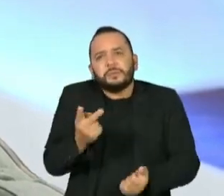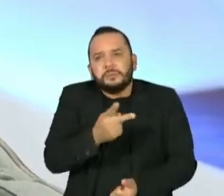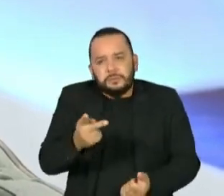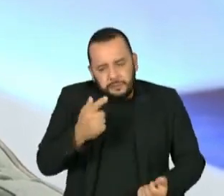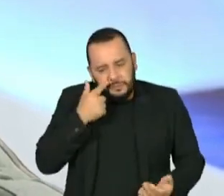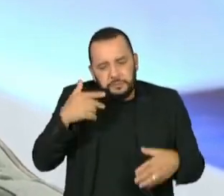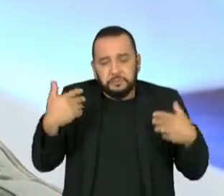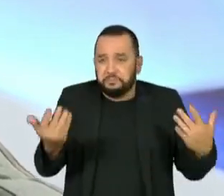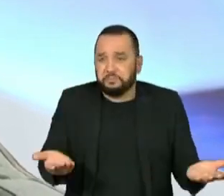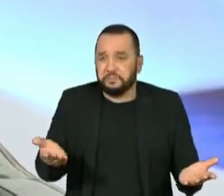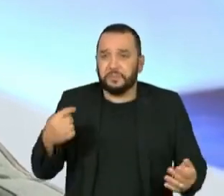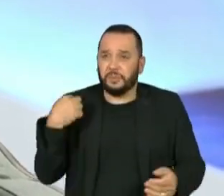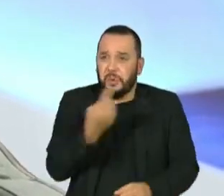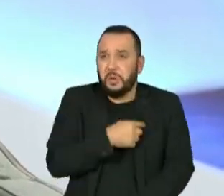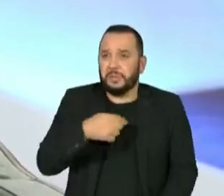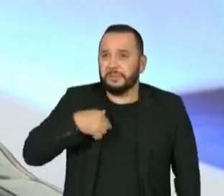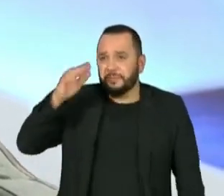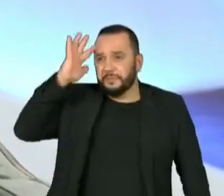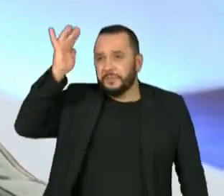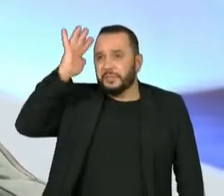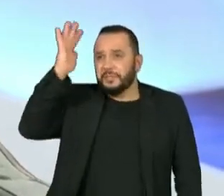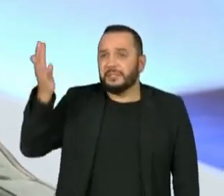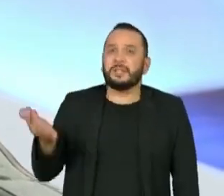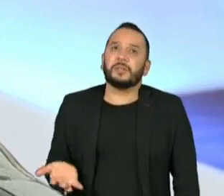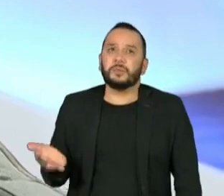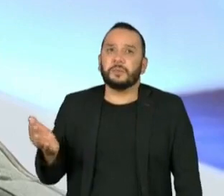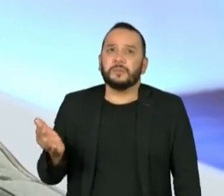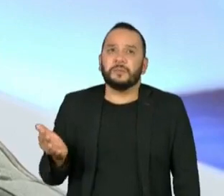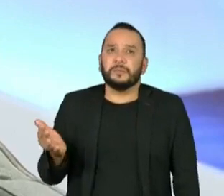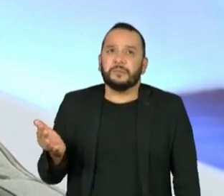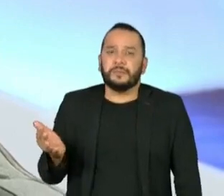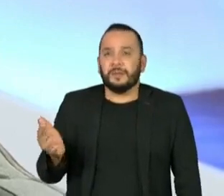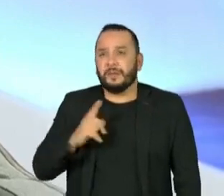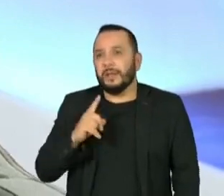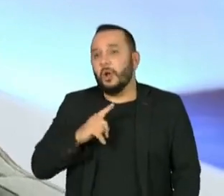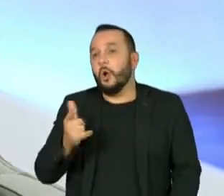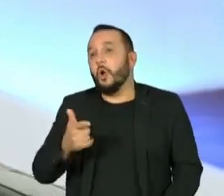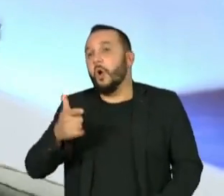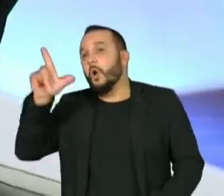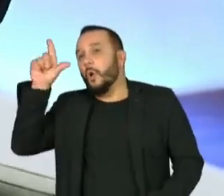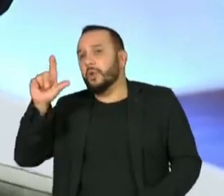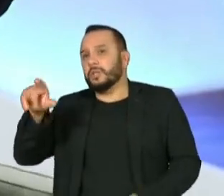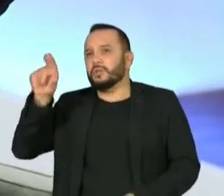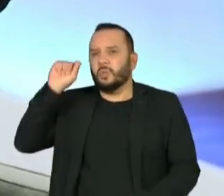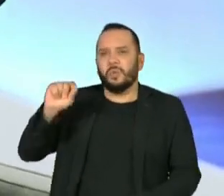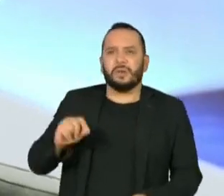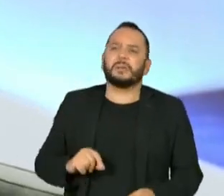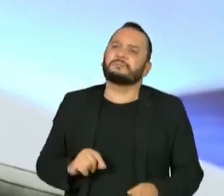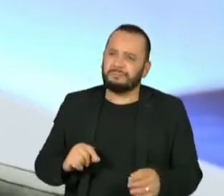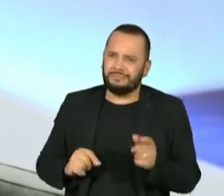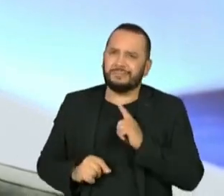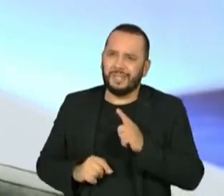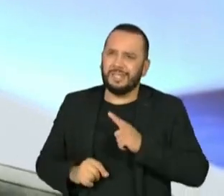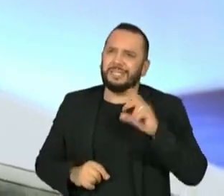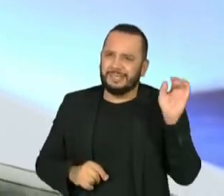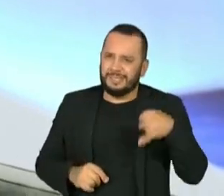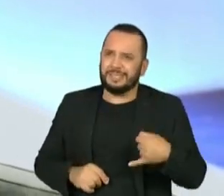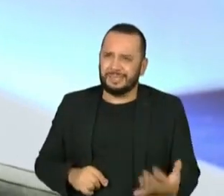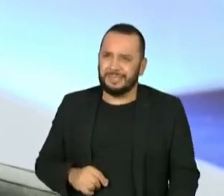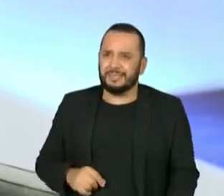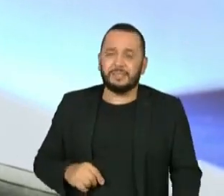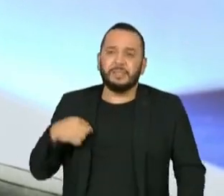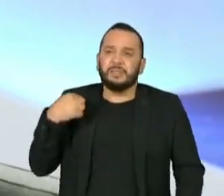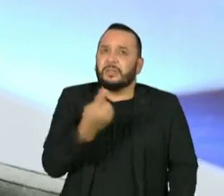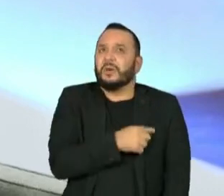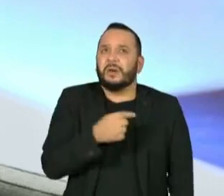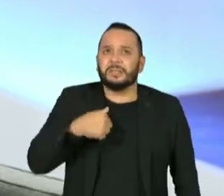o Tiago, a gente não pode ficar imaginando que a gente não vai ter alternativa. A gente não pode ficar imaginando que esse quadro nacional